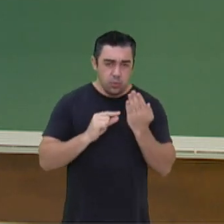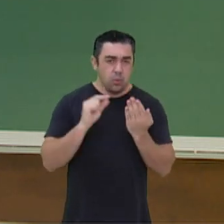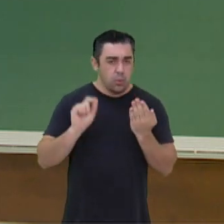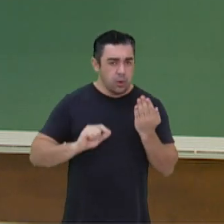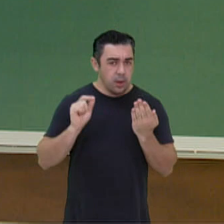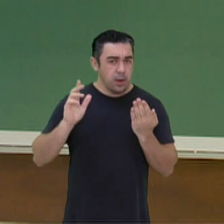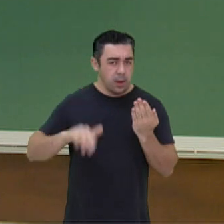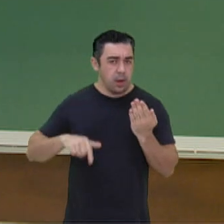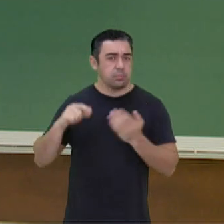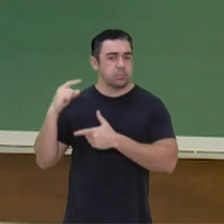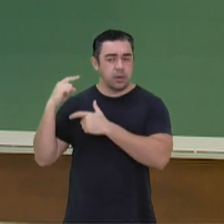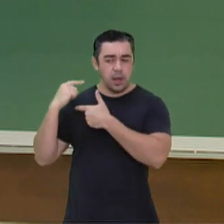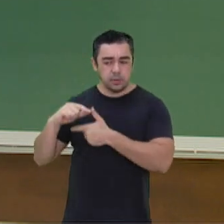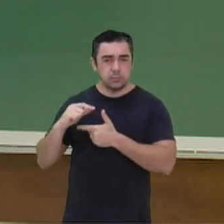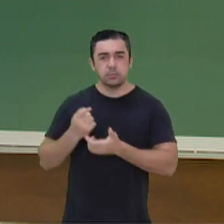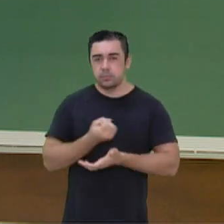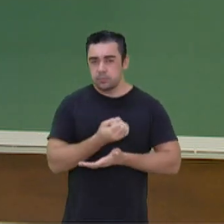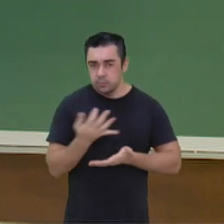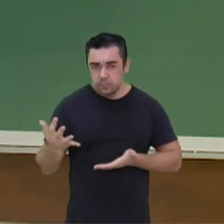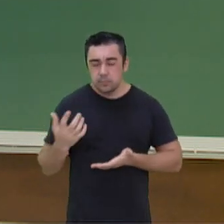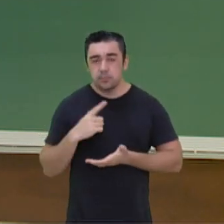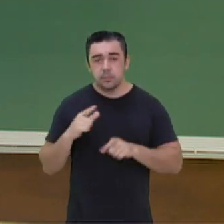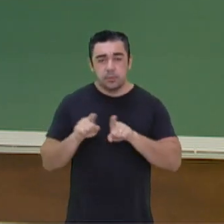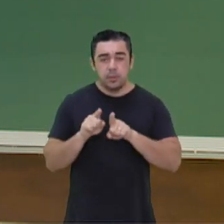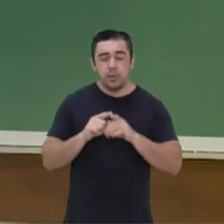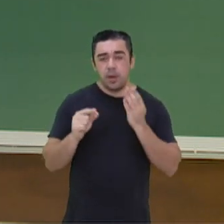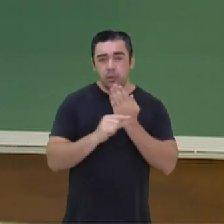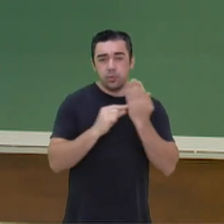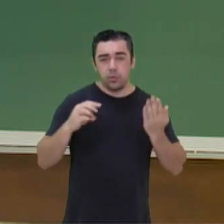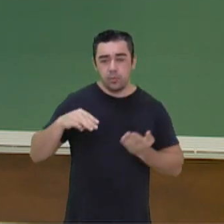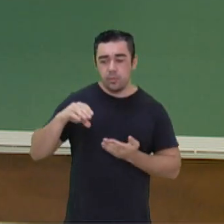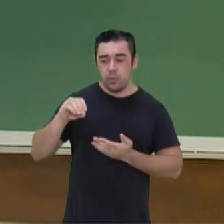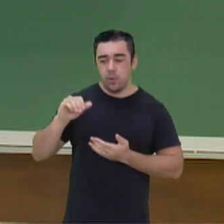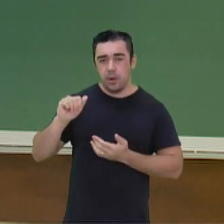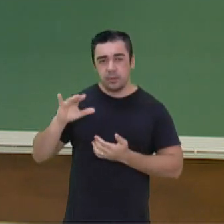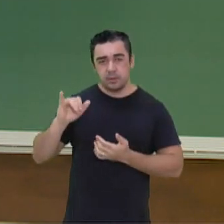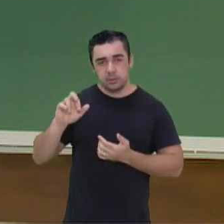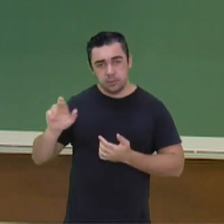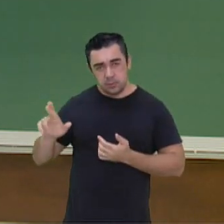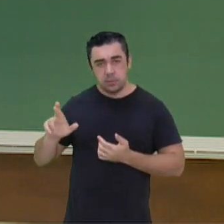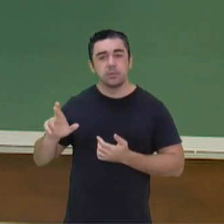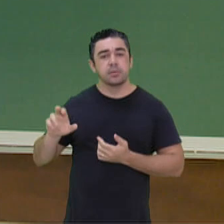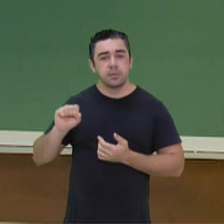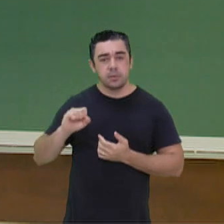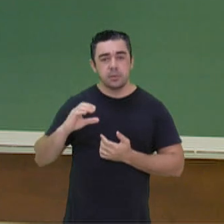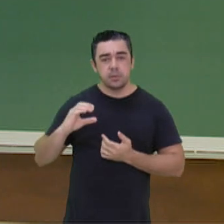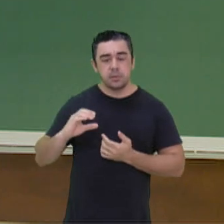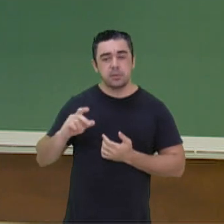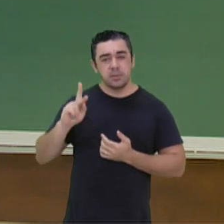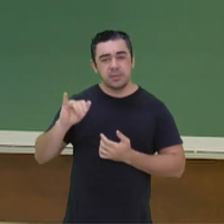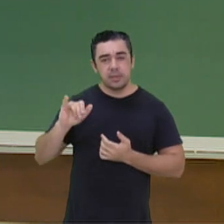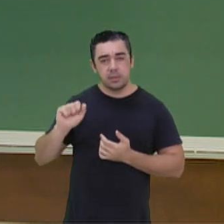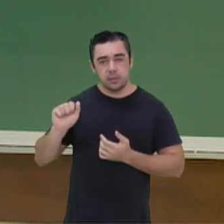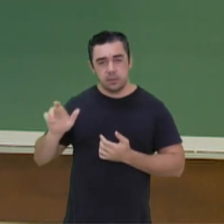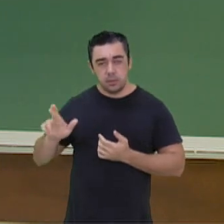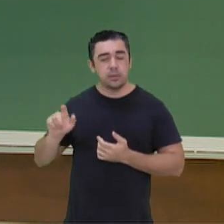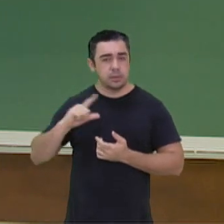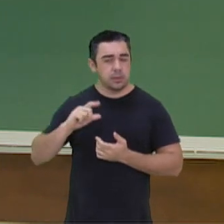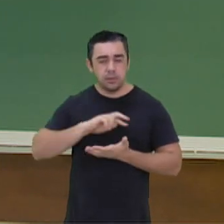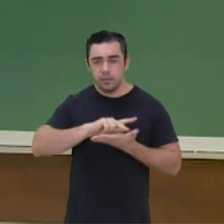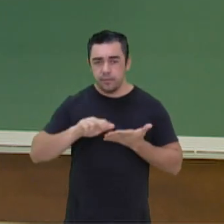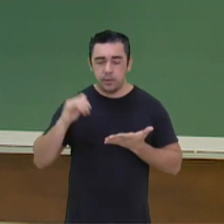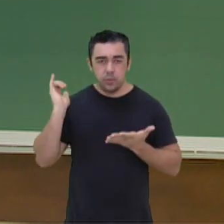nossos clássicos, tem muito. Falei de um Moacir Scli, um nomezinho bem famoso ali, que tem contos